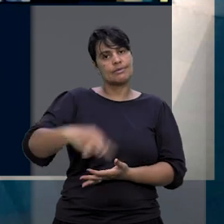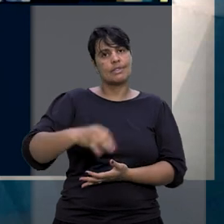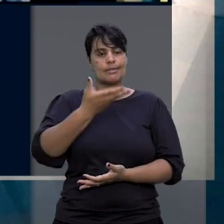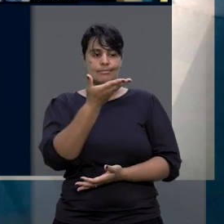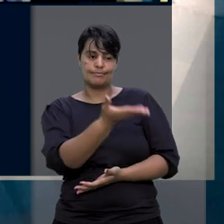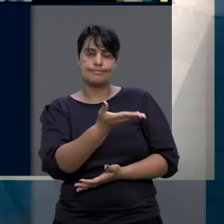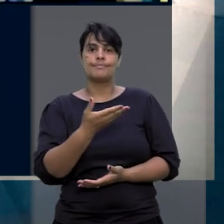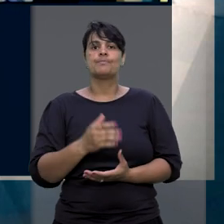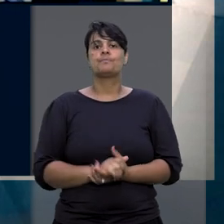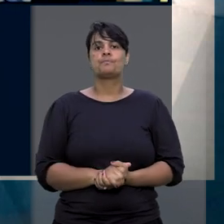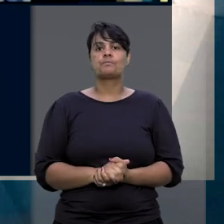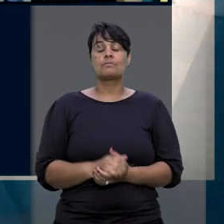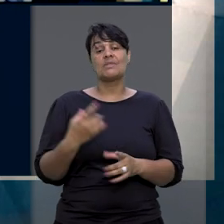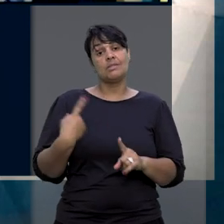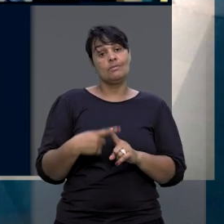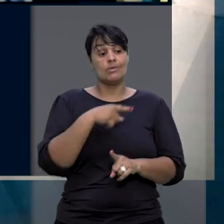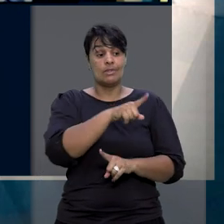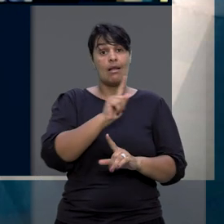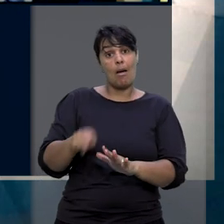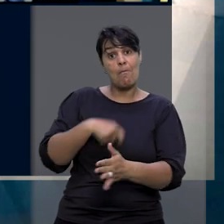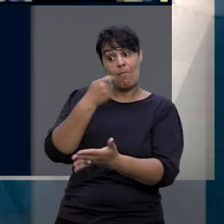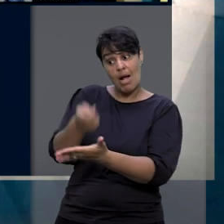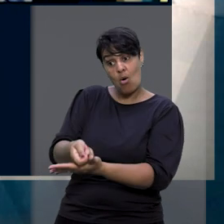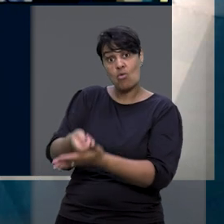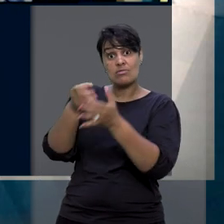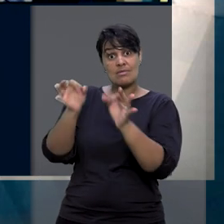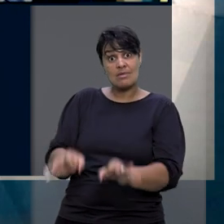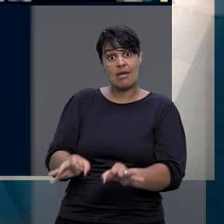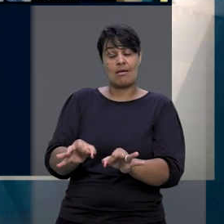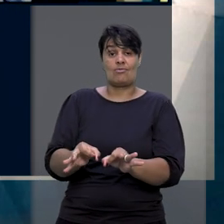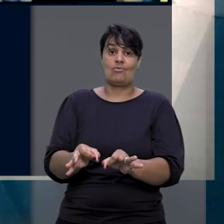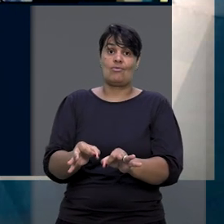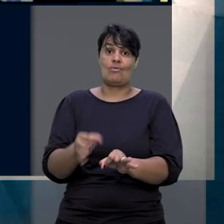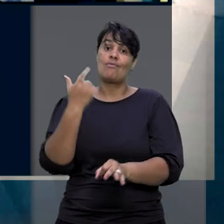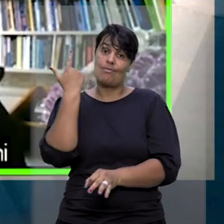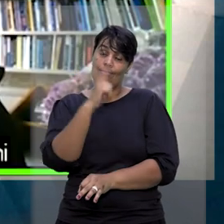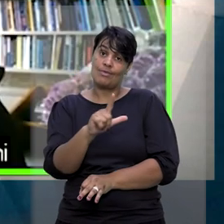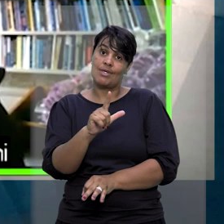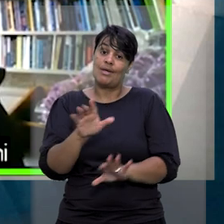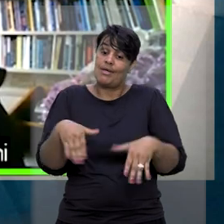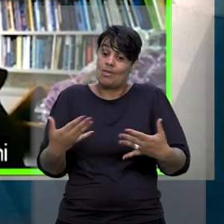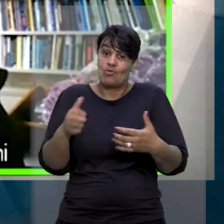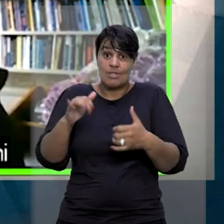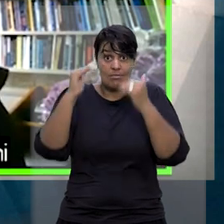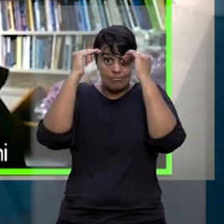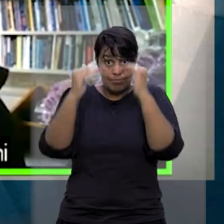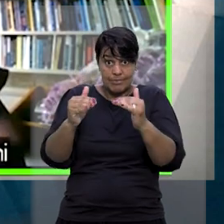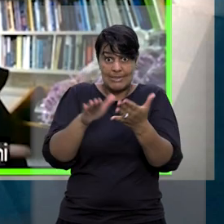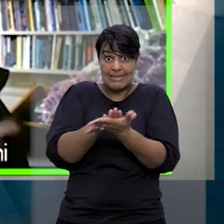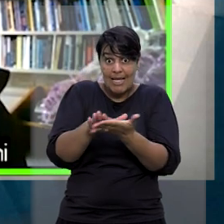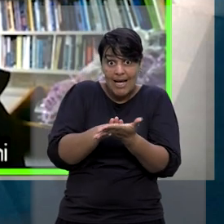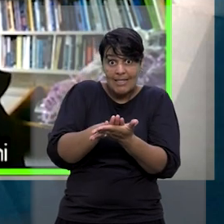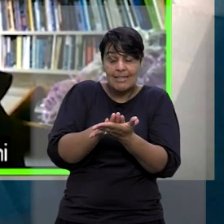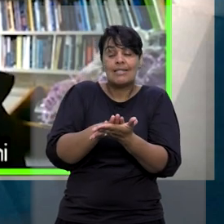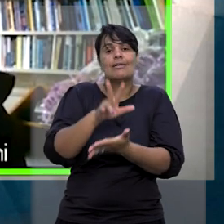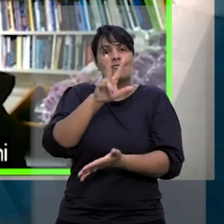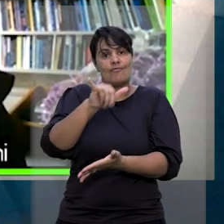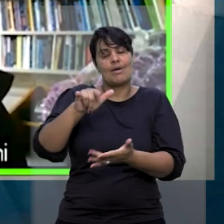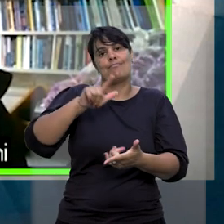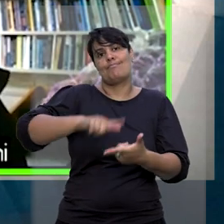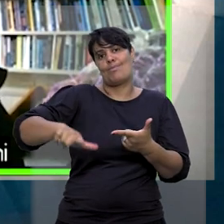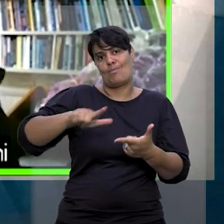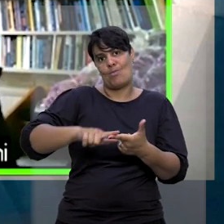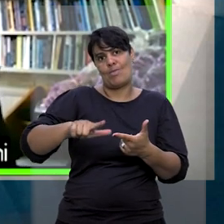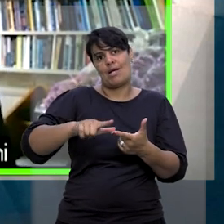legitimidade da estipulante, até porque ela pagou para beneficiar terceiros e o eventual descumprimento de obrigações